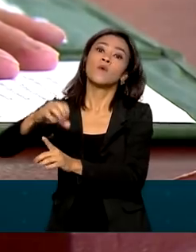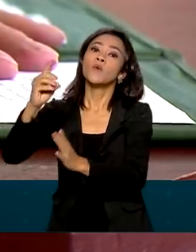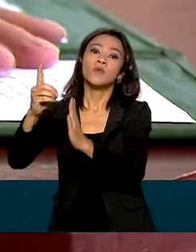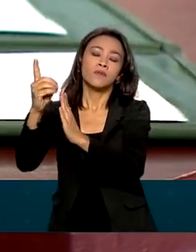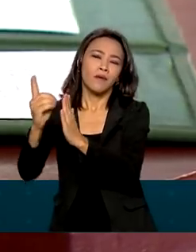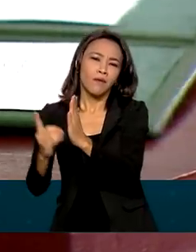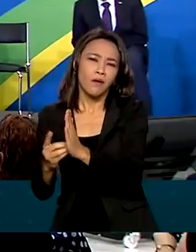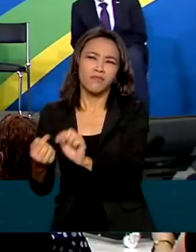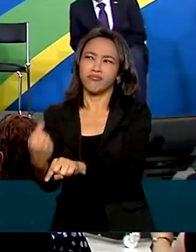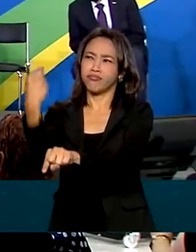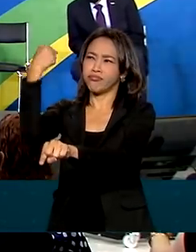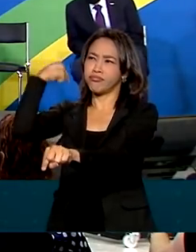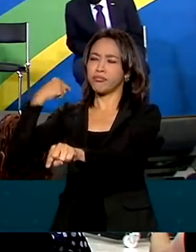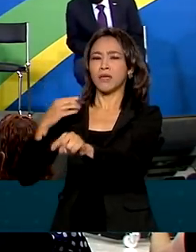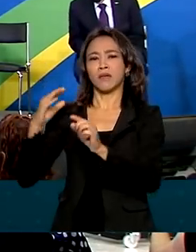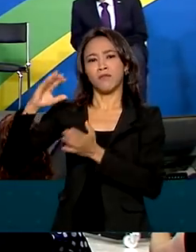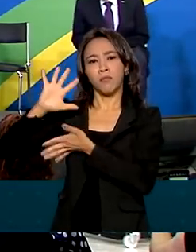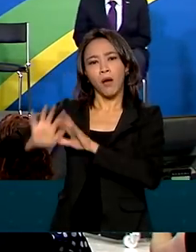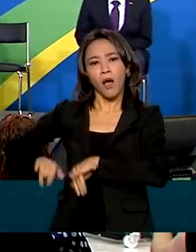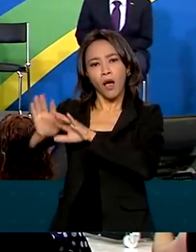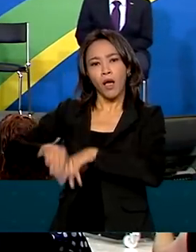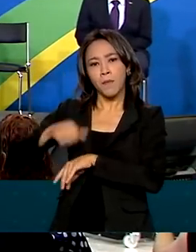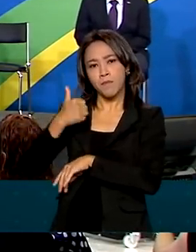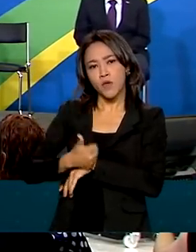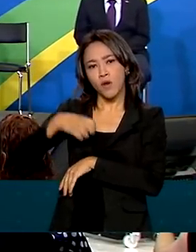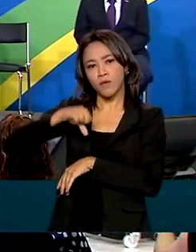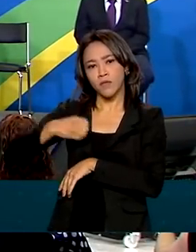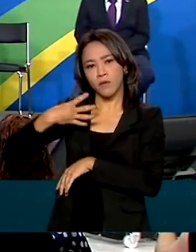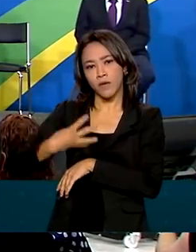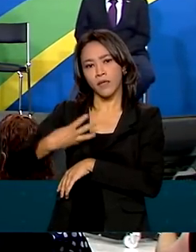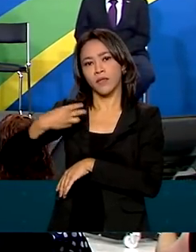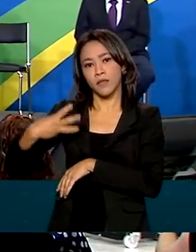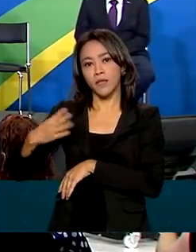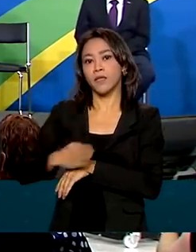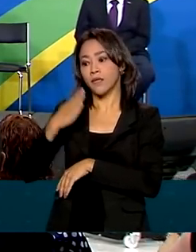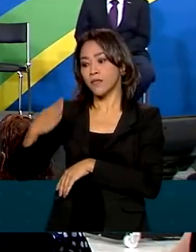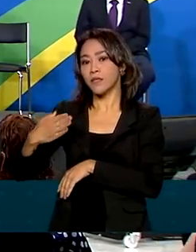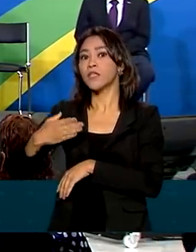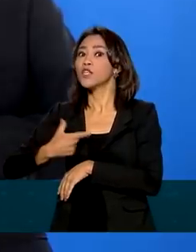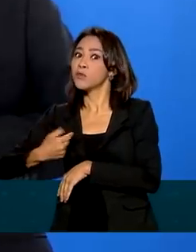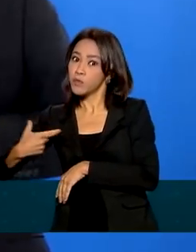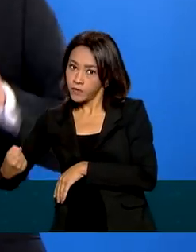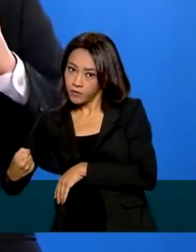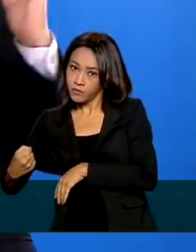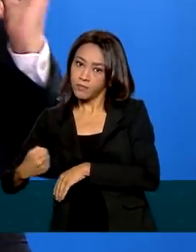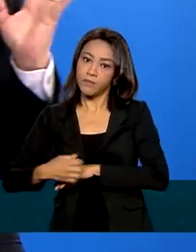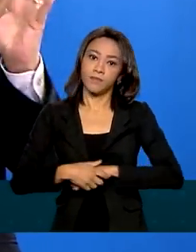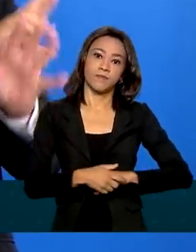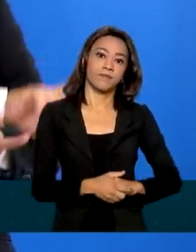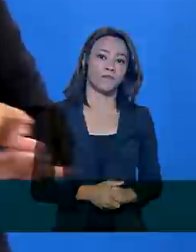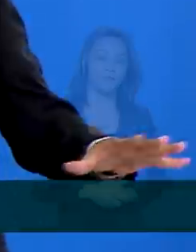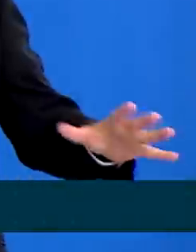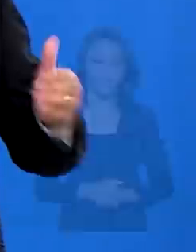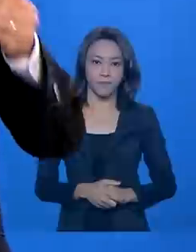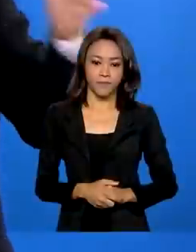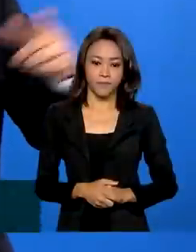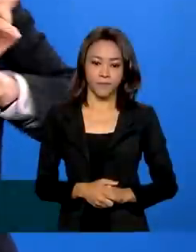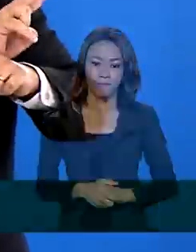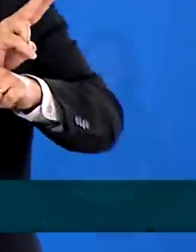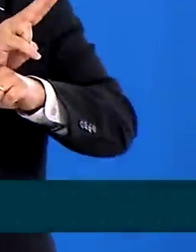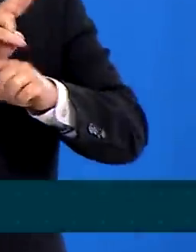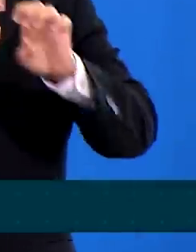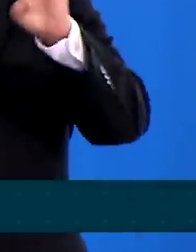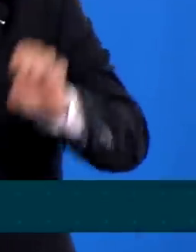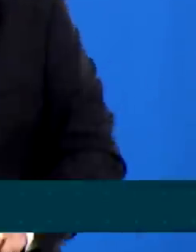editados entre 1943 e 2020. Abertura de créditos orçamentários,